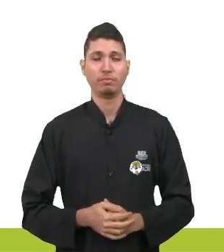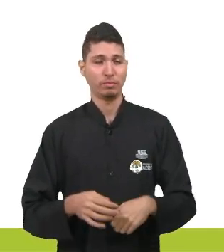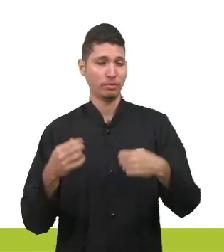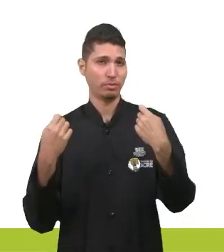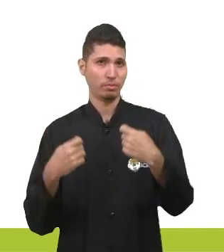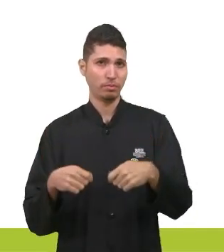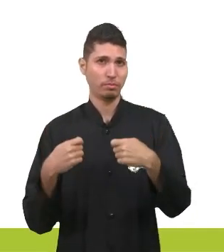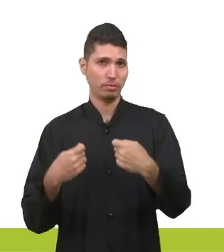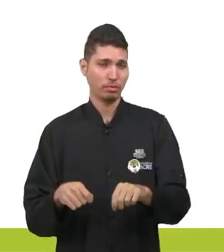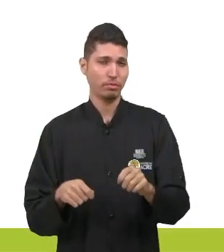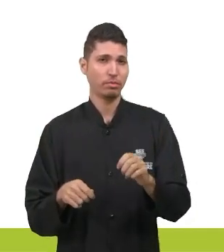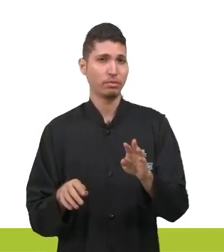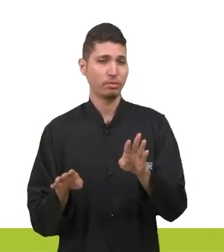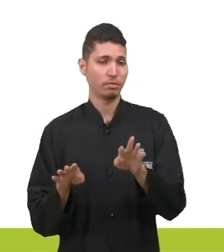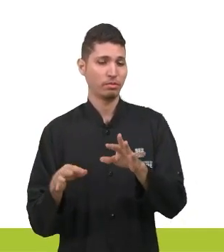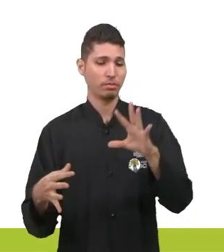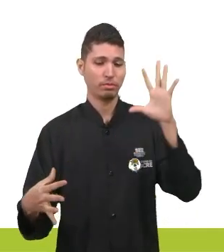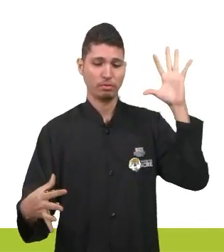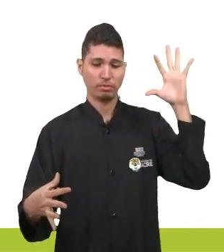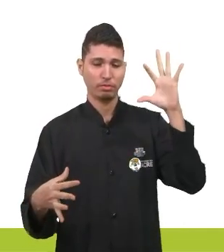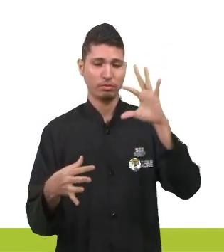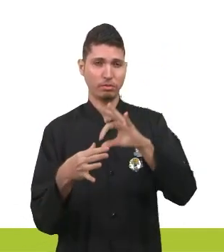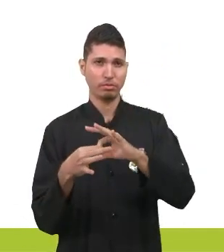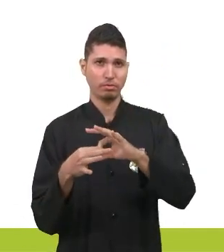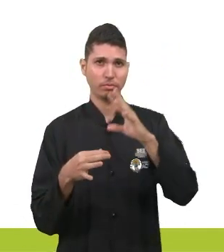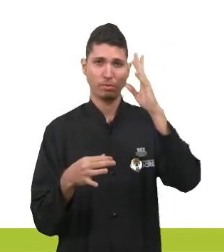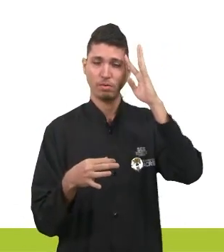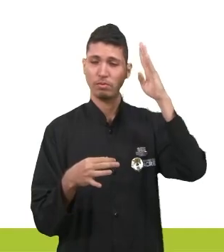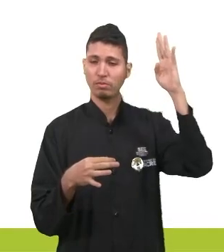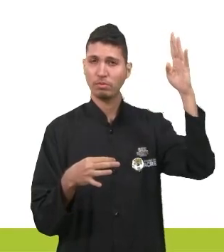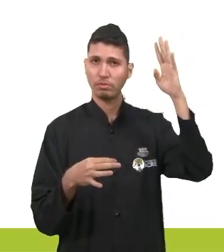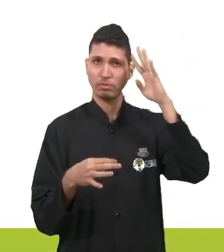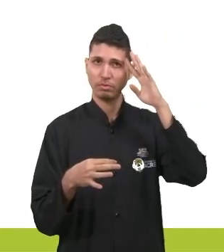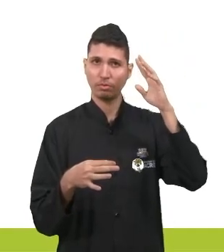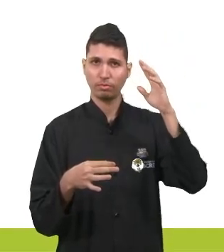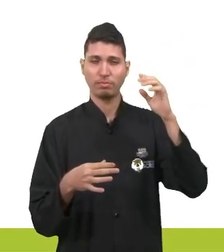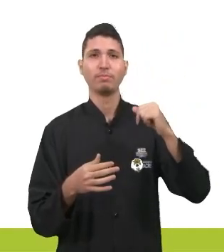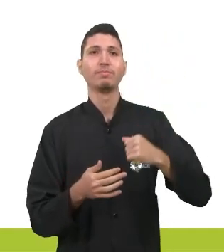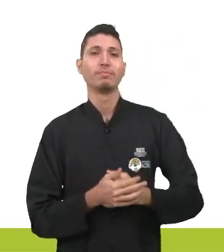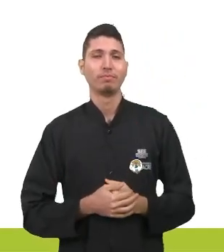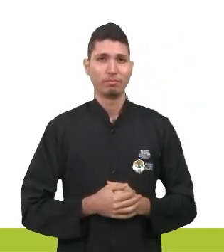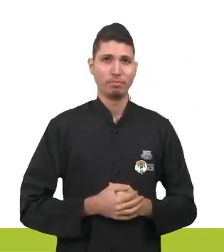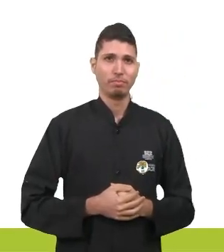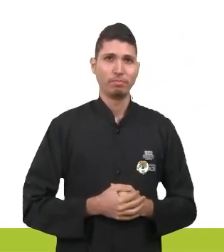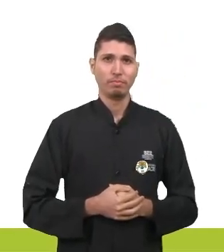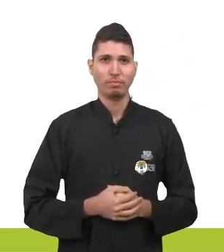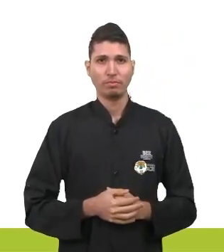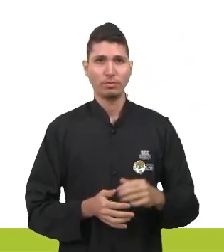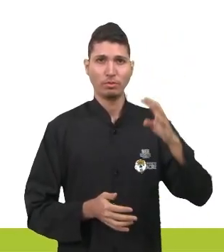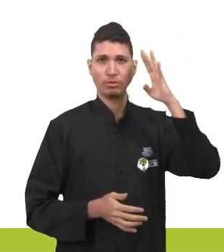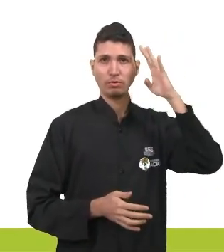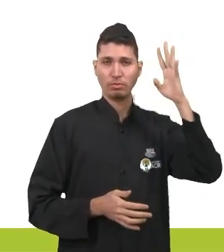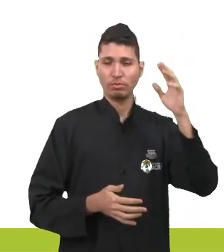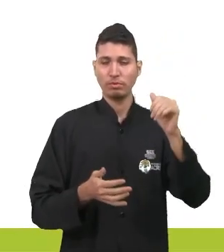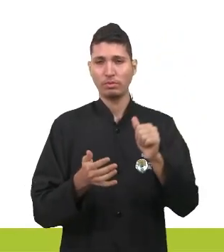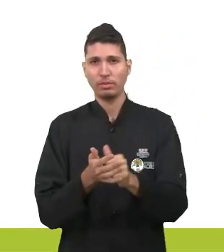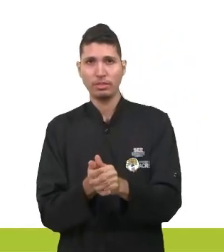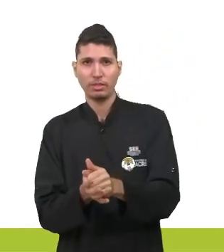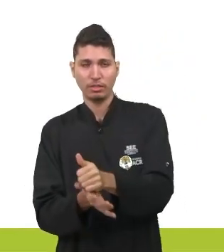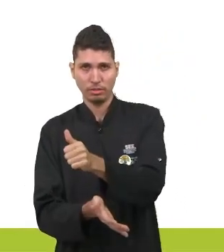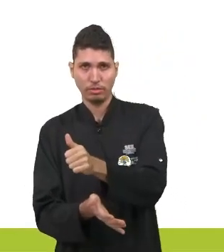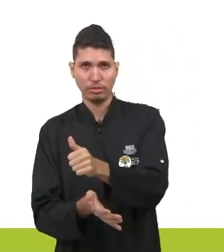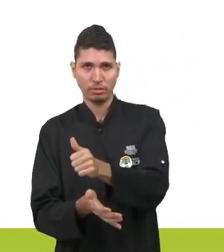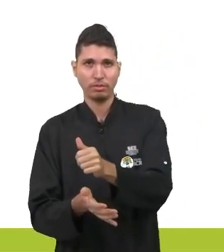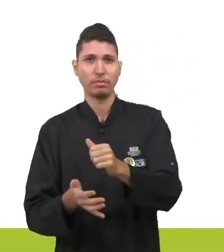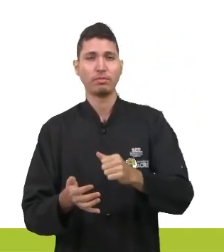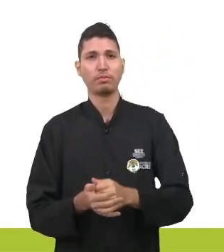Do sonhos, né, galera? Então essa questão entre sonho e ação, ela é uma língua muito tênue aí,